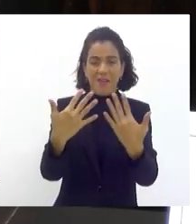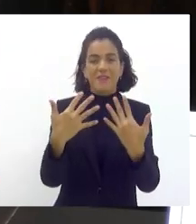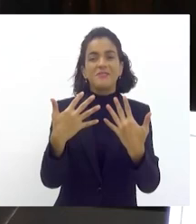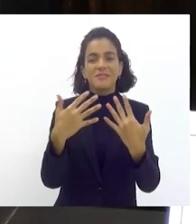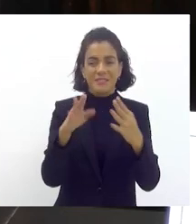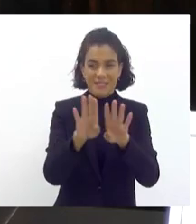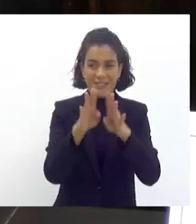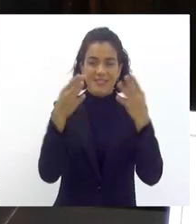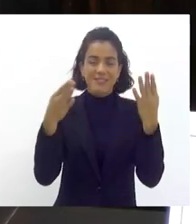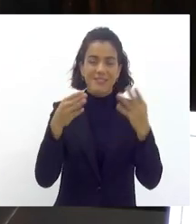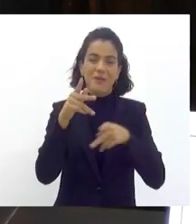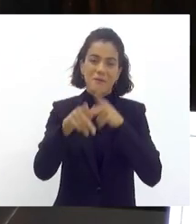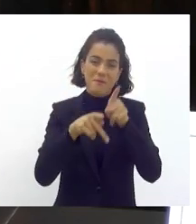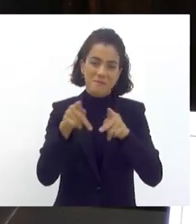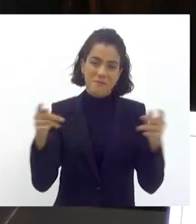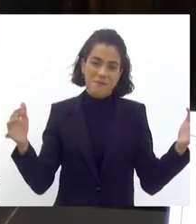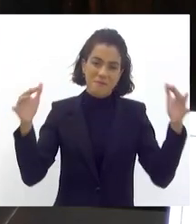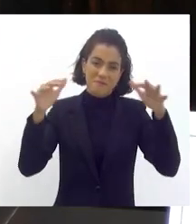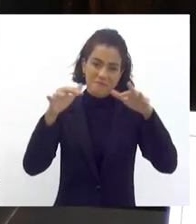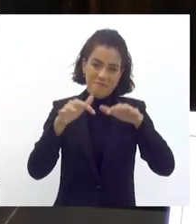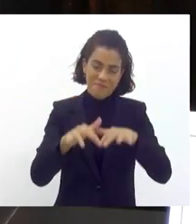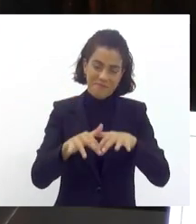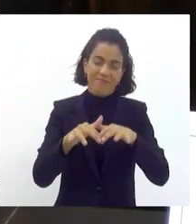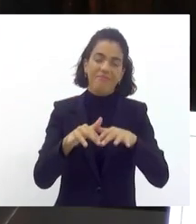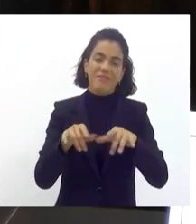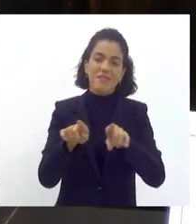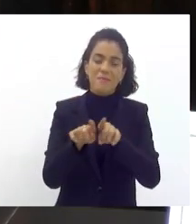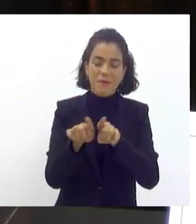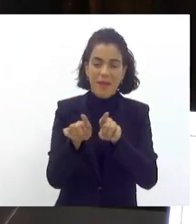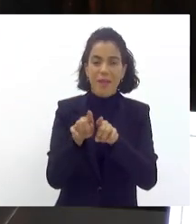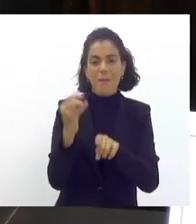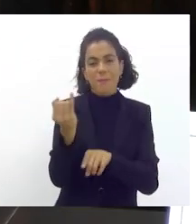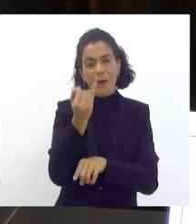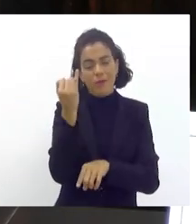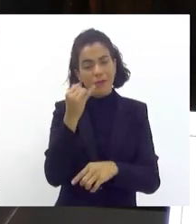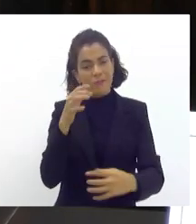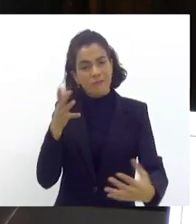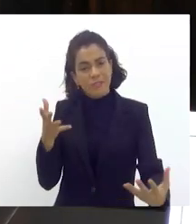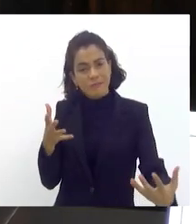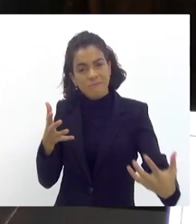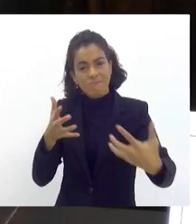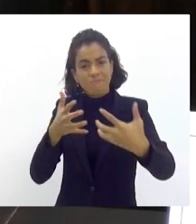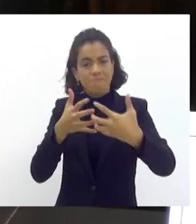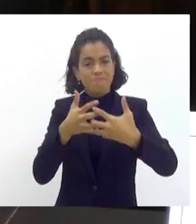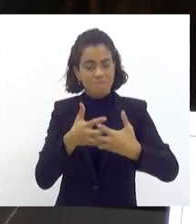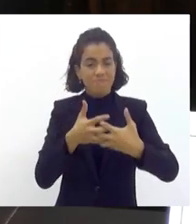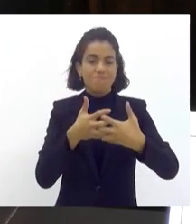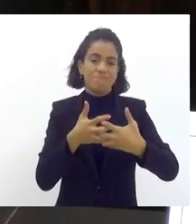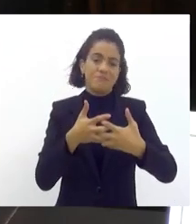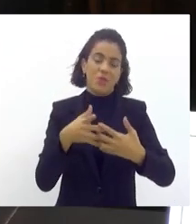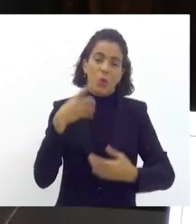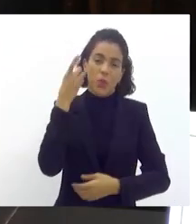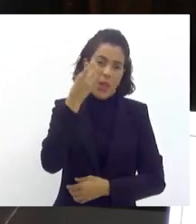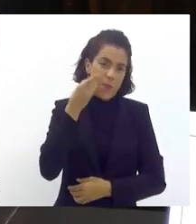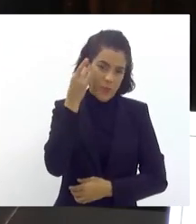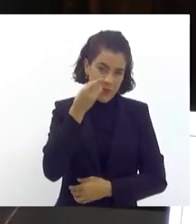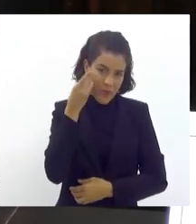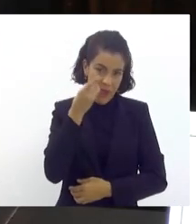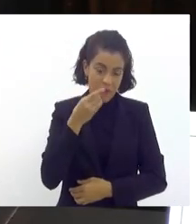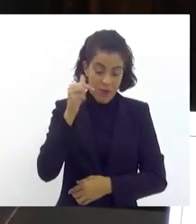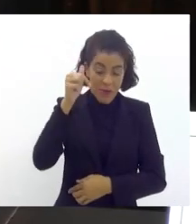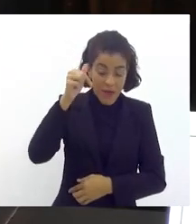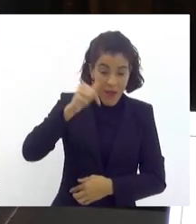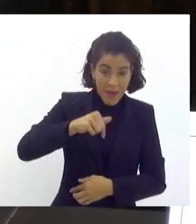escutar de fato vocês também é muito importante estarem próximo da bancada dos deputados para daqui